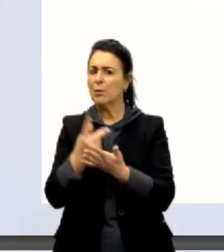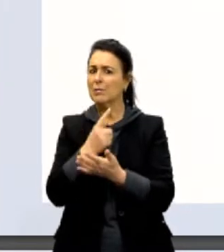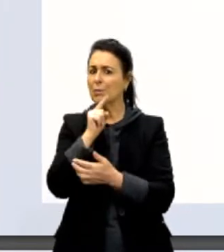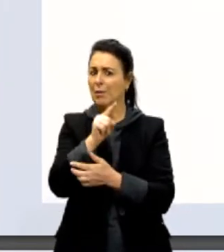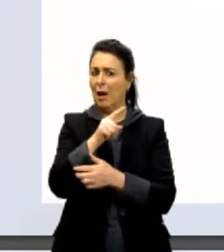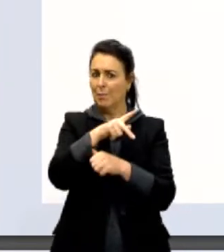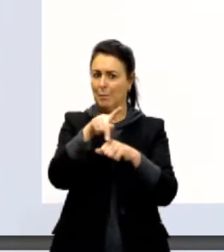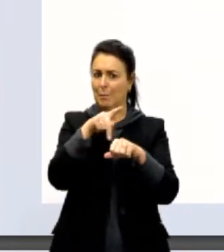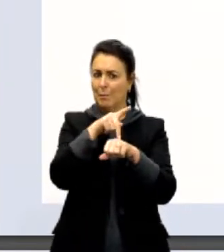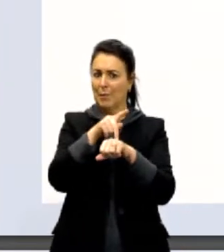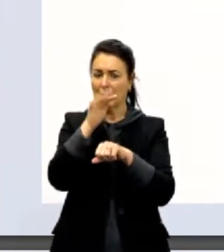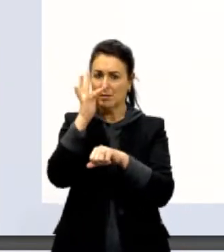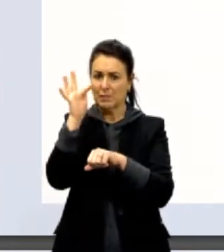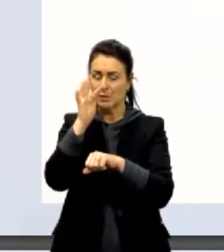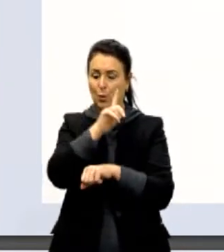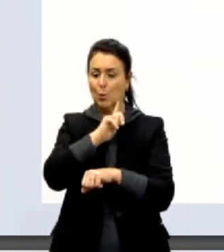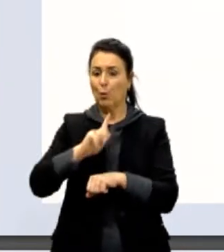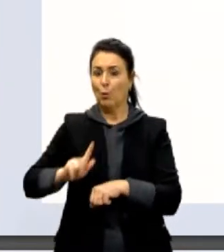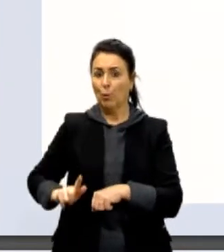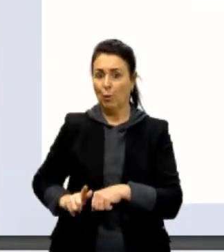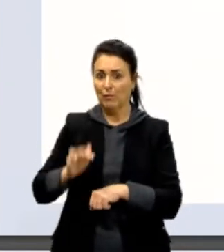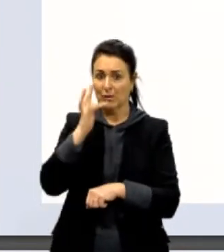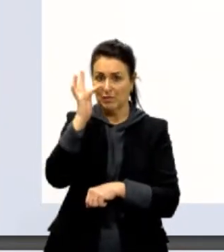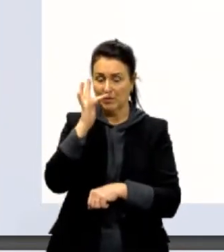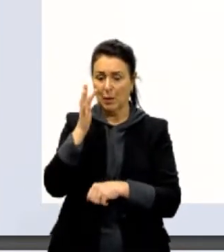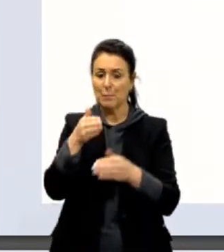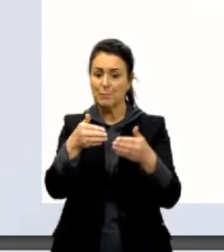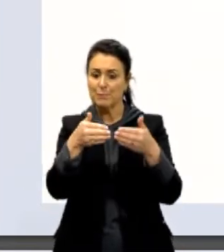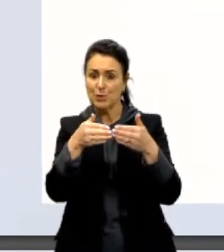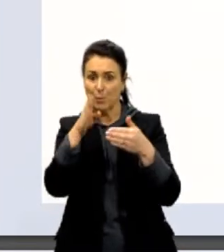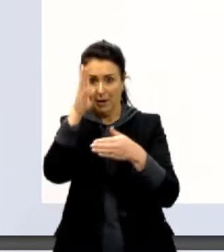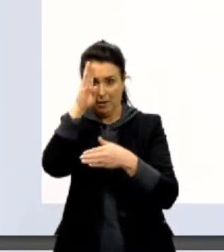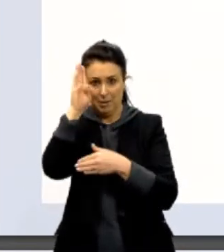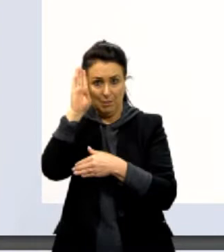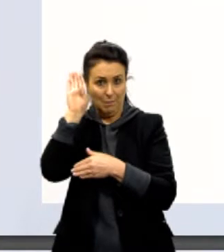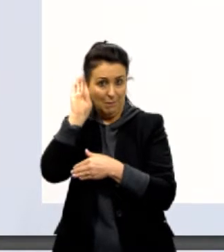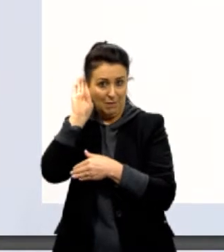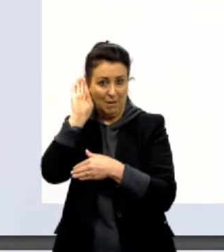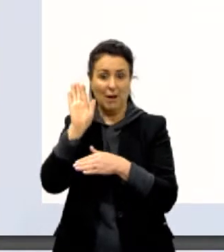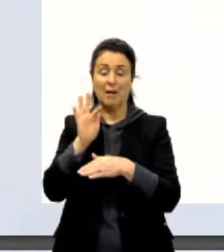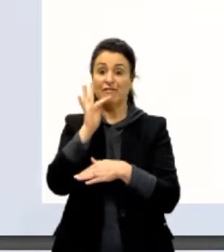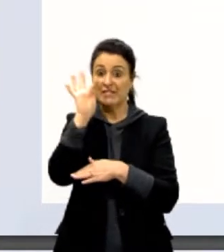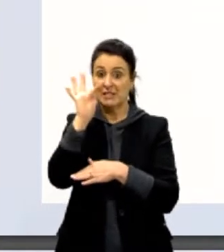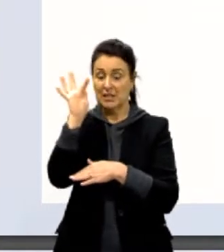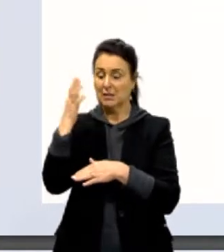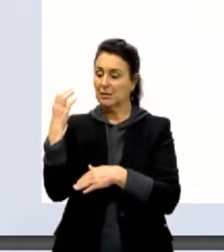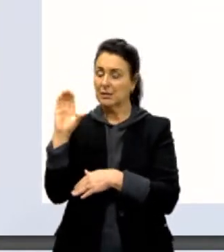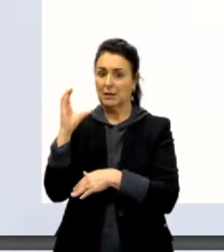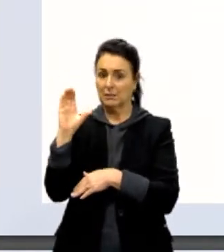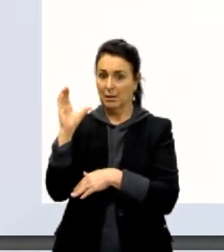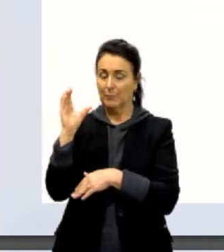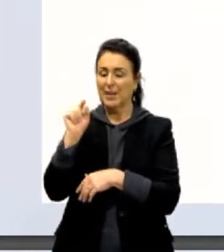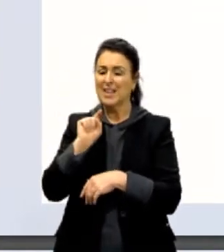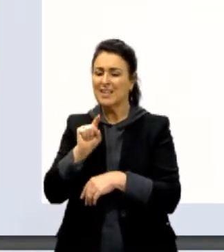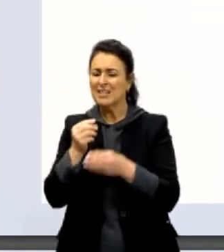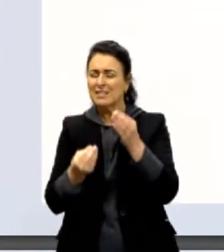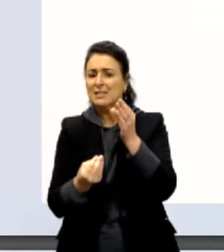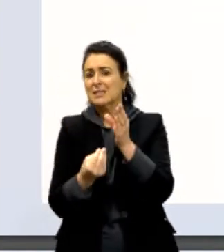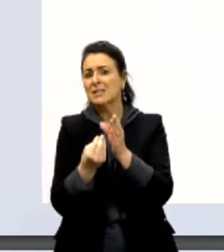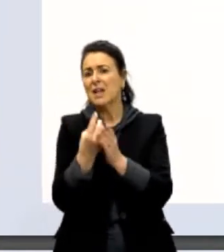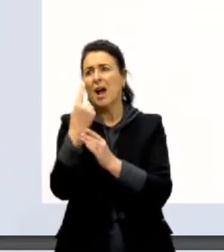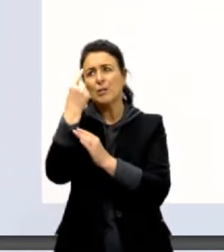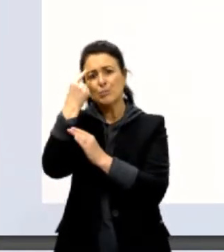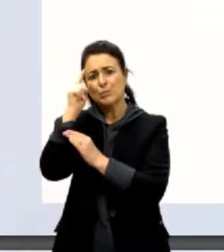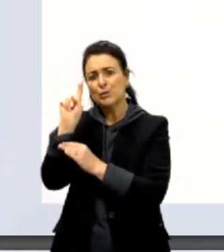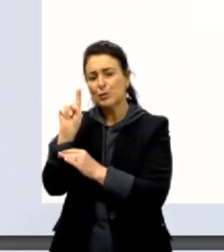governo francês pediu para a Academia Francesa de Ciências que eles inventassem um